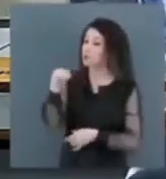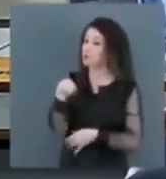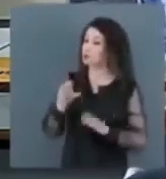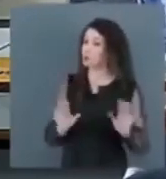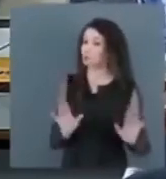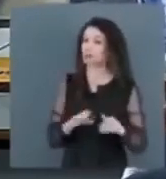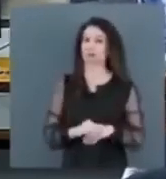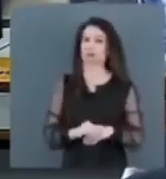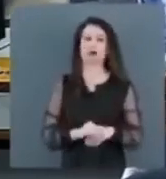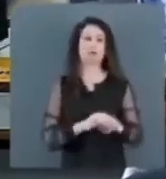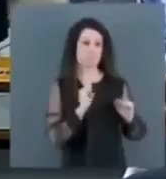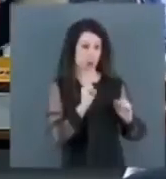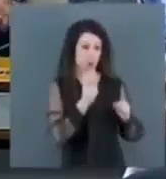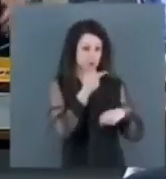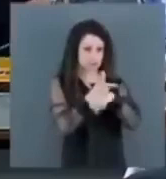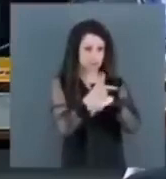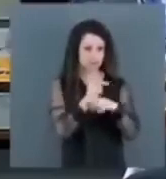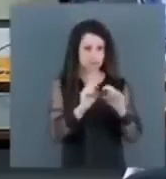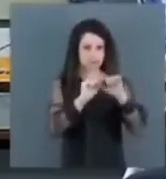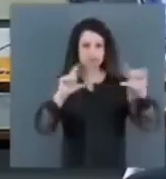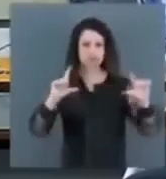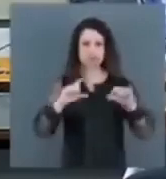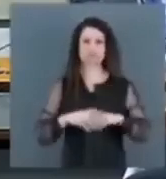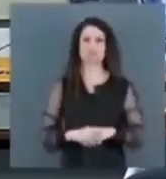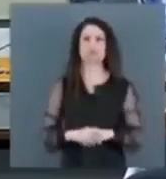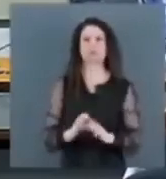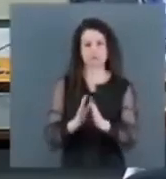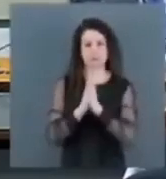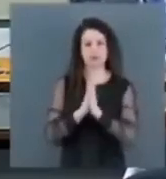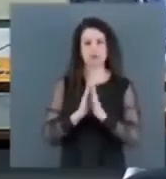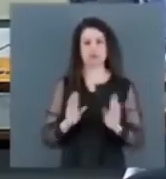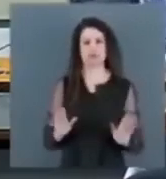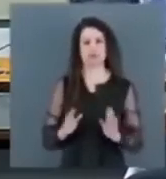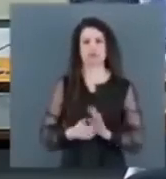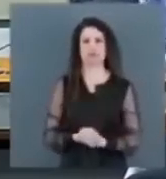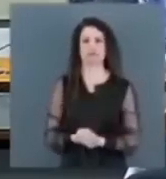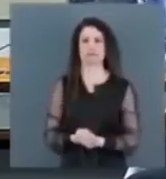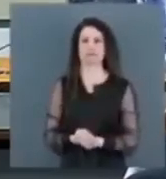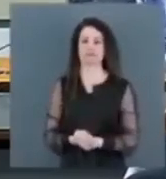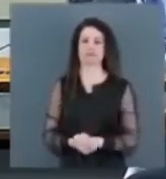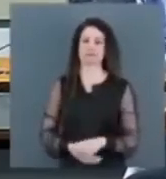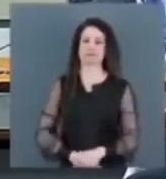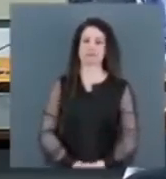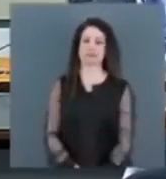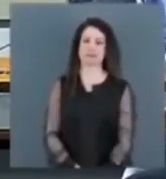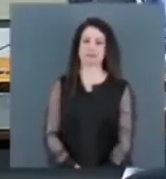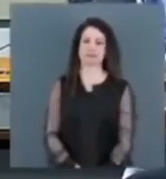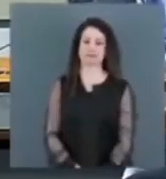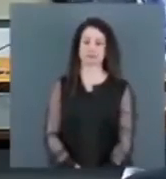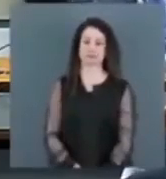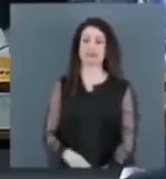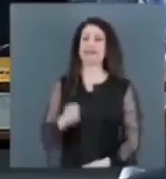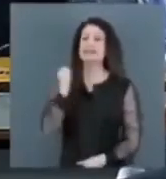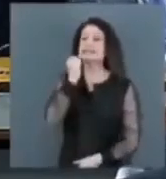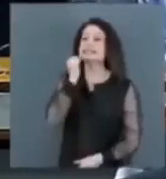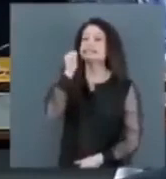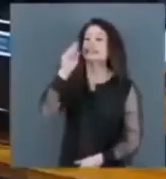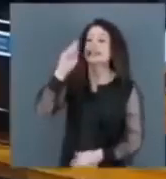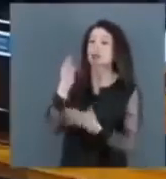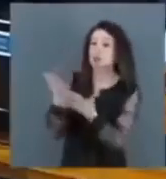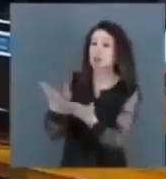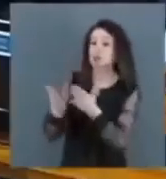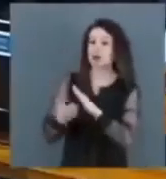Se puder passar o vídeo. Por favor, vamos passar. Vai. Senadora, senadora.